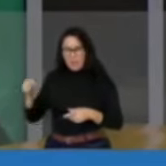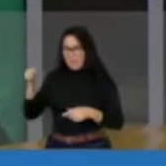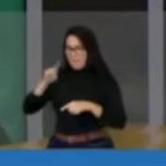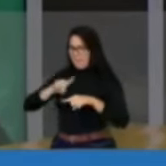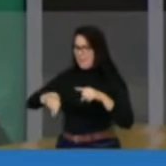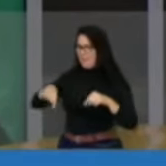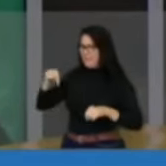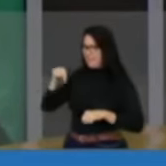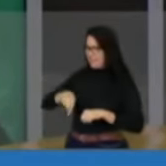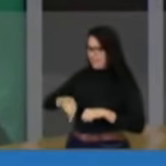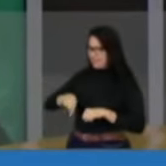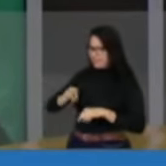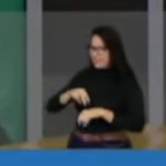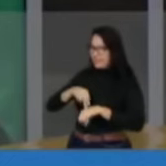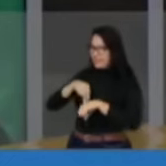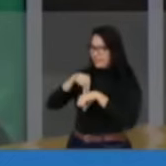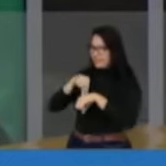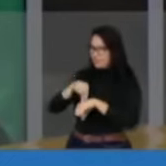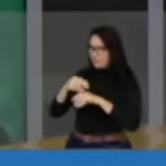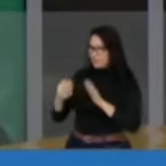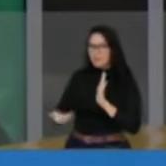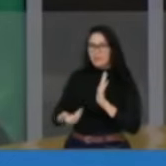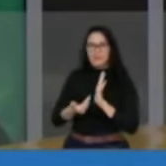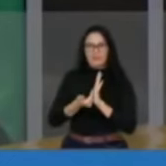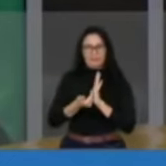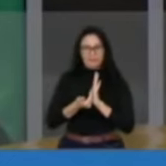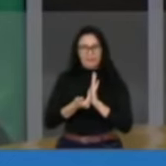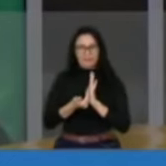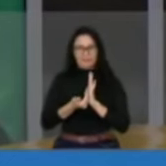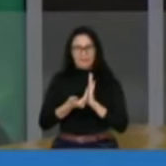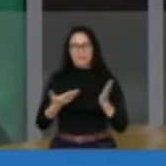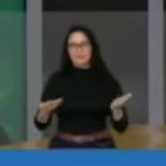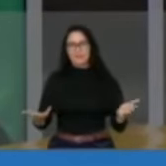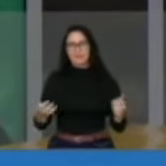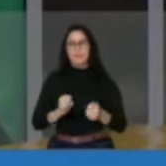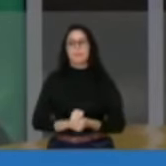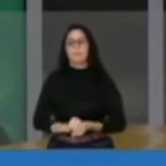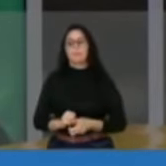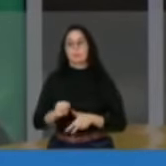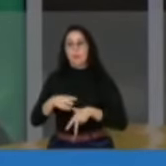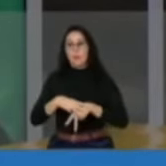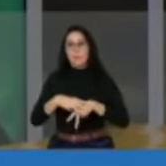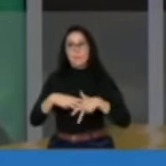senhor presidente. Mas, Flávio Dino, ministro do STF,